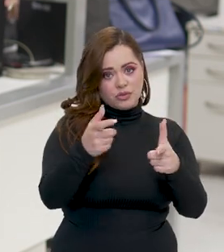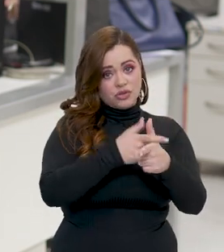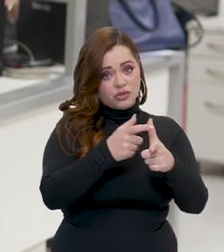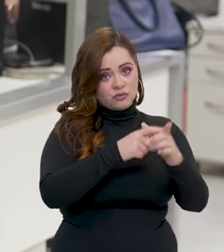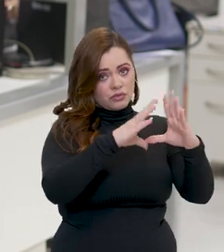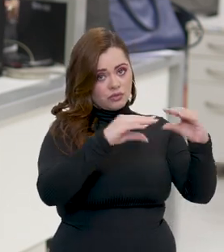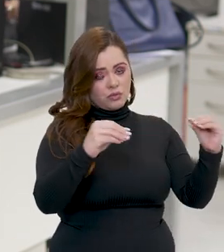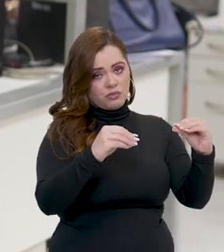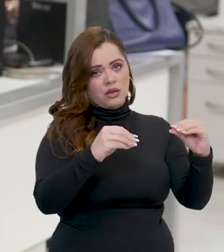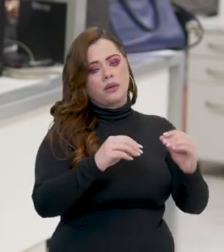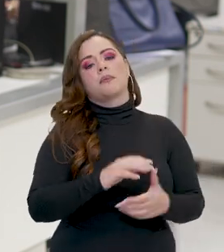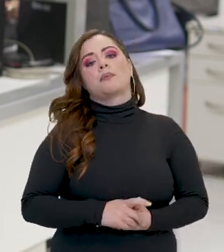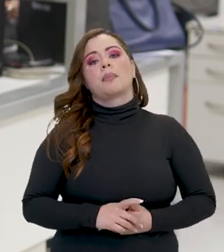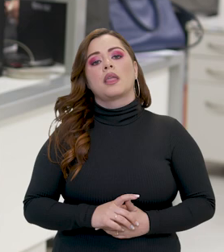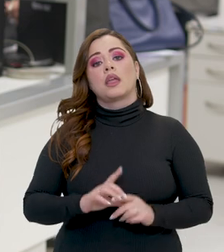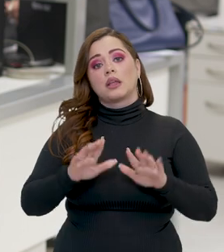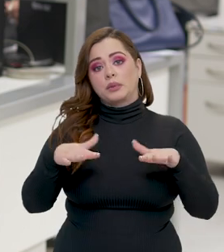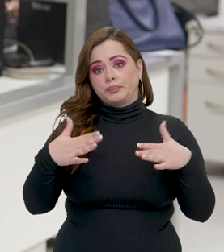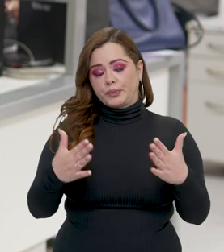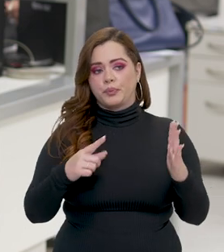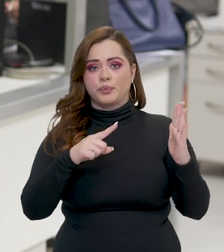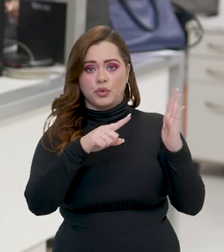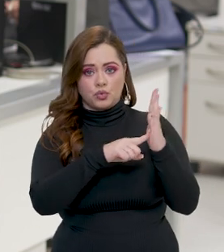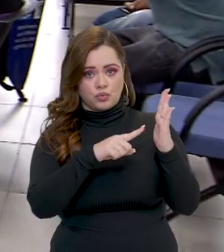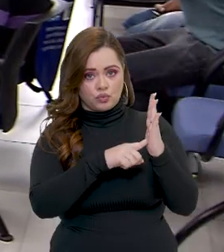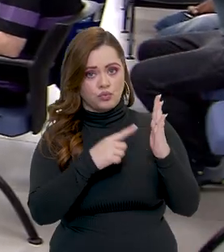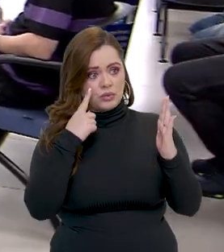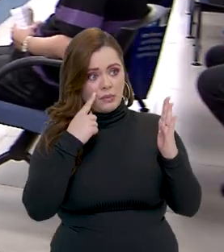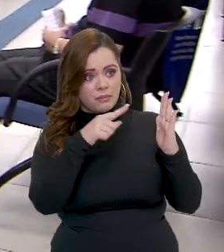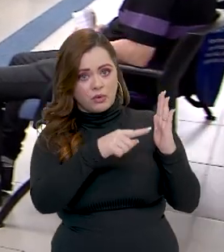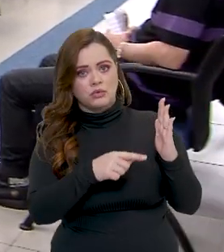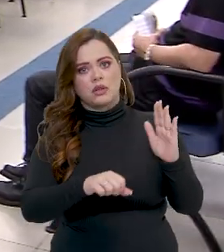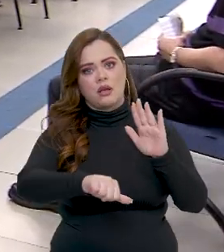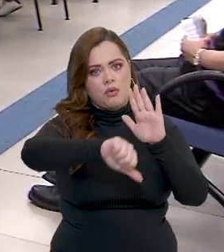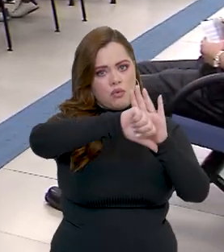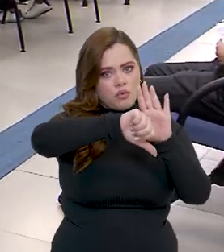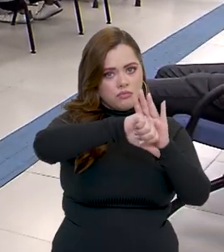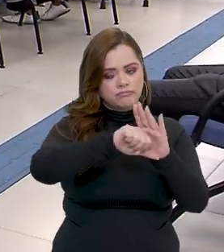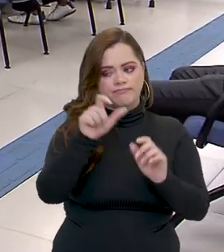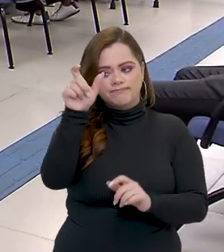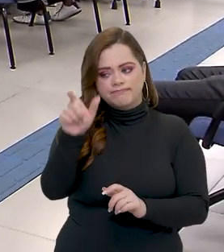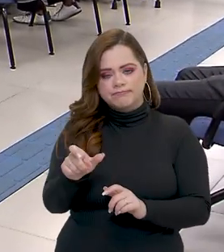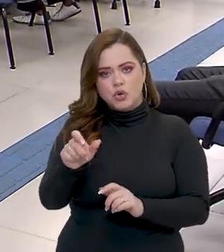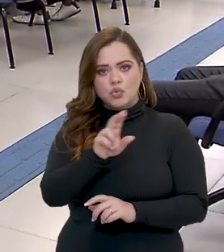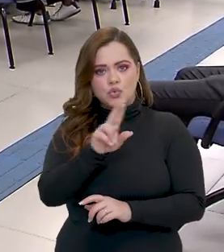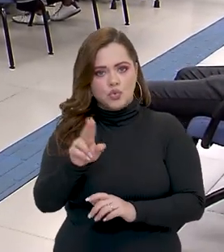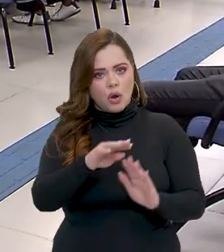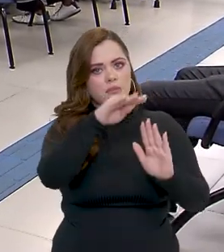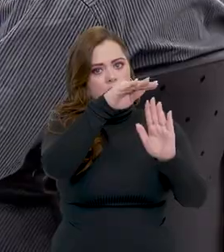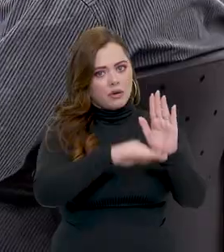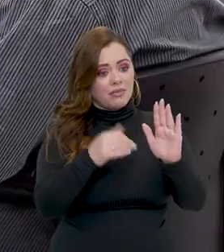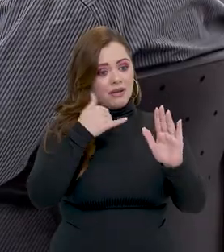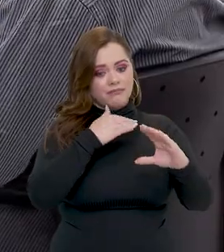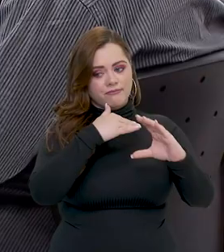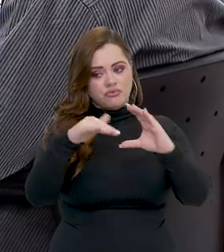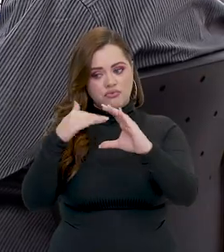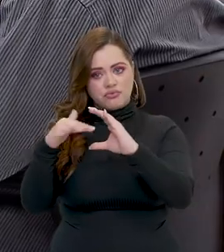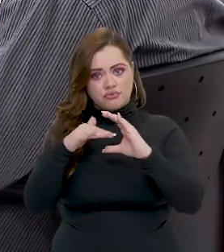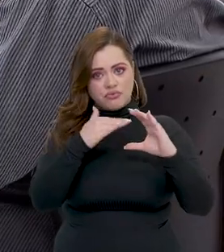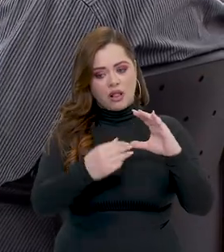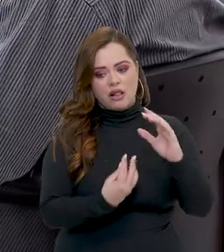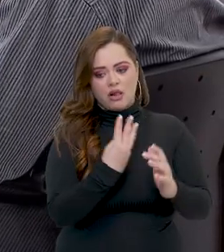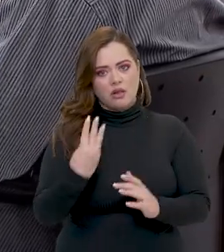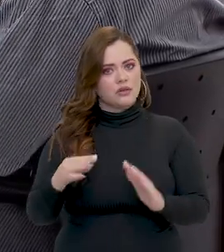renegociação de dívidas, o Desenrola Brasil. Denúncias apontam que criminosos estão usando o nome do programa para enviar